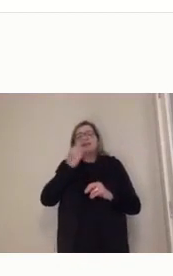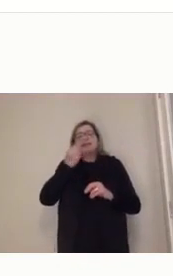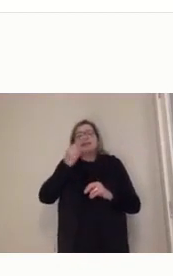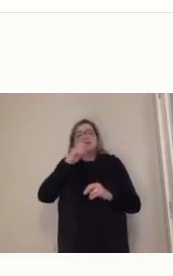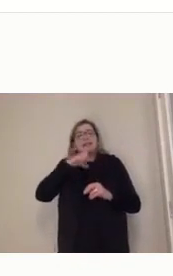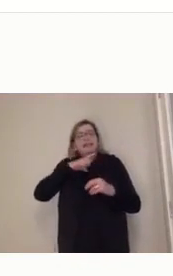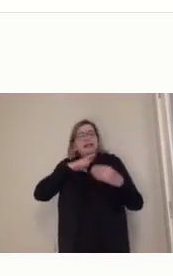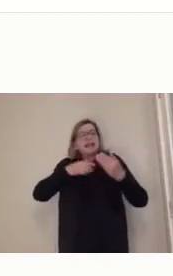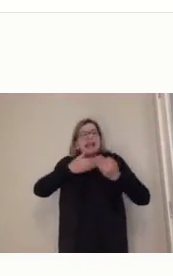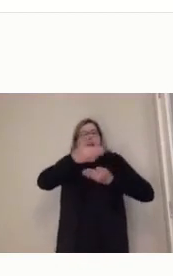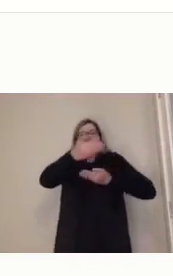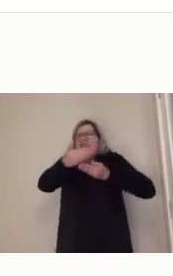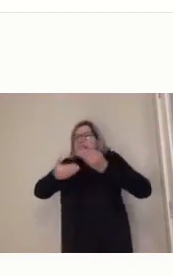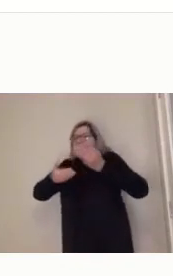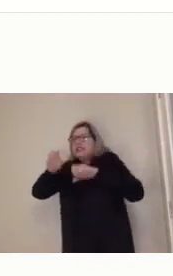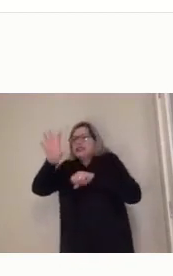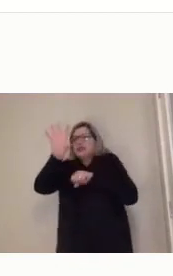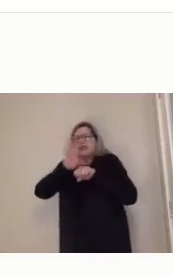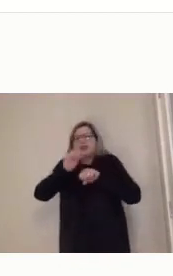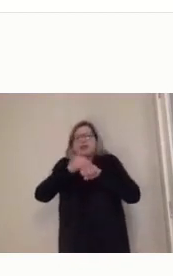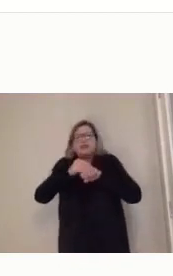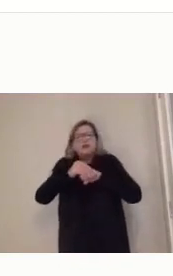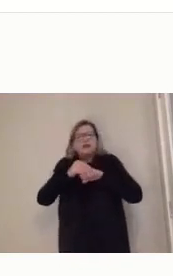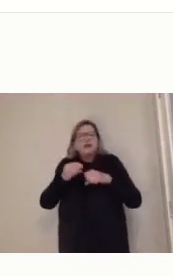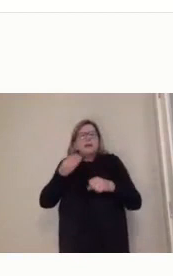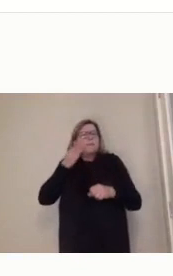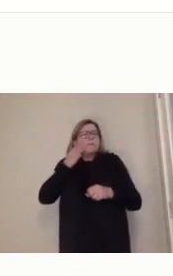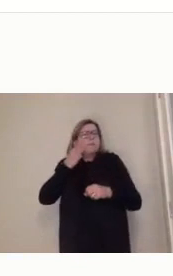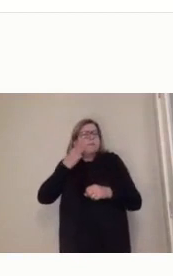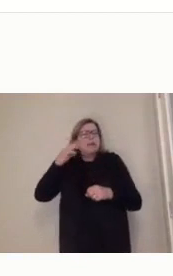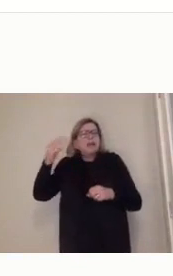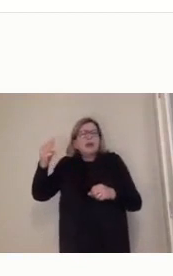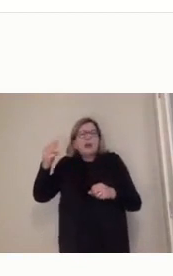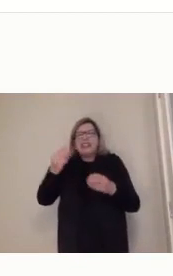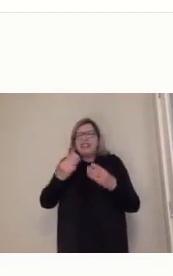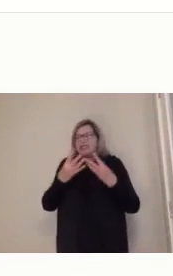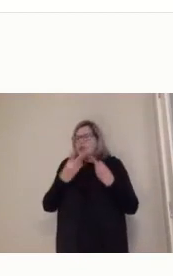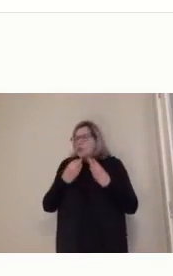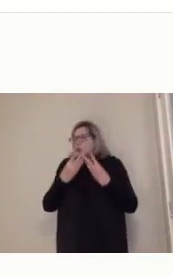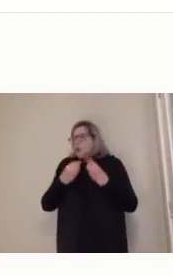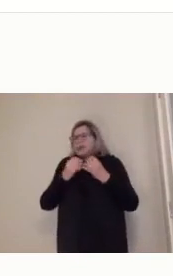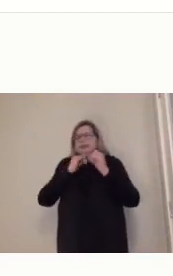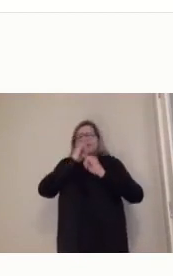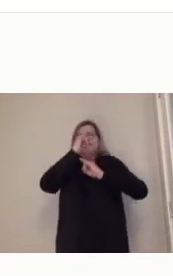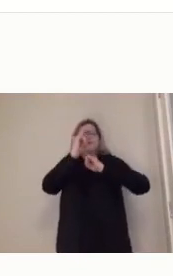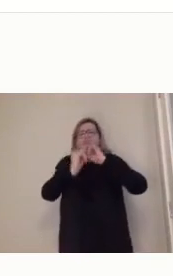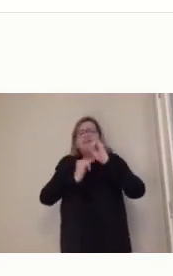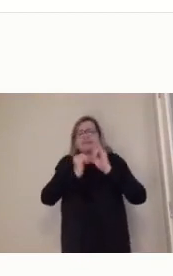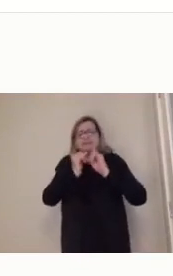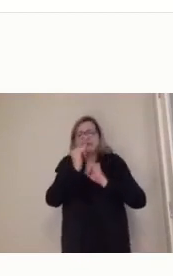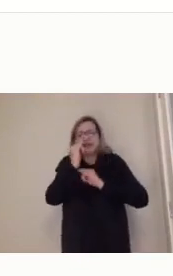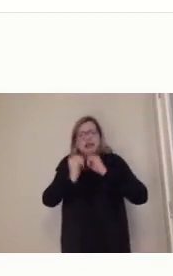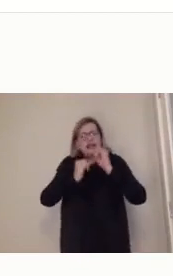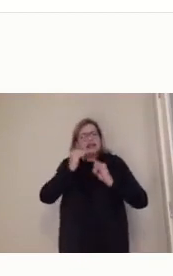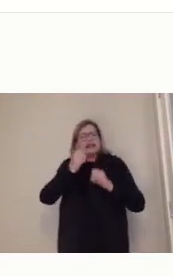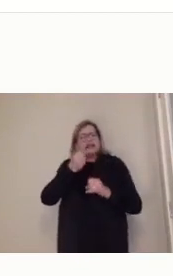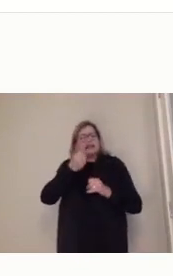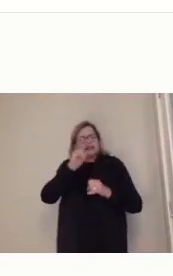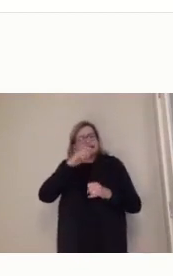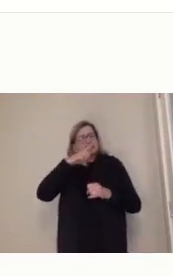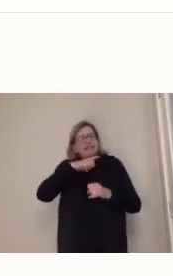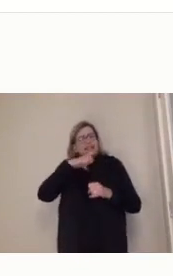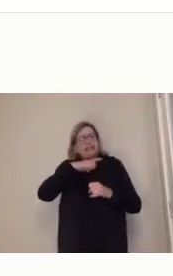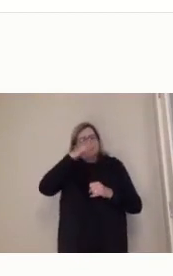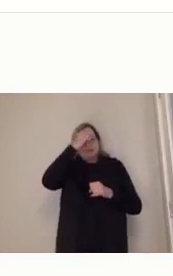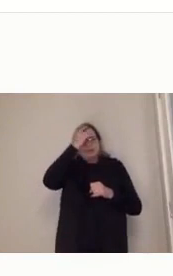na internet, né? Se você tem pessoas prontas a querer ajudar a transmitir esses conhecimentos e levar as pessoas